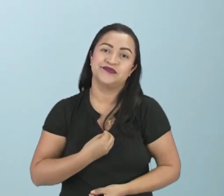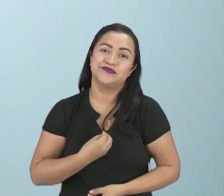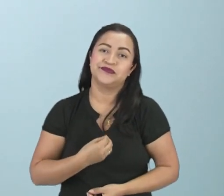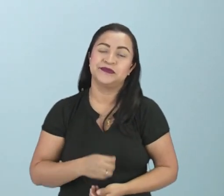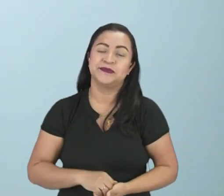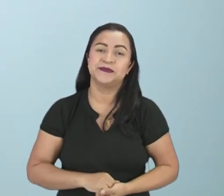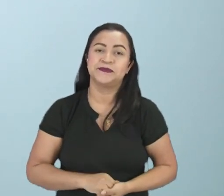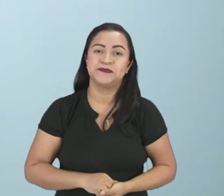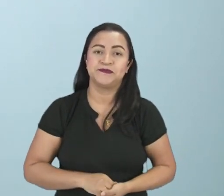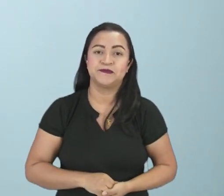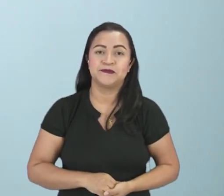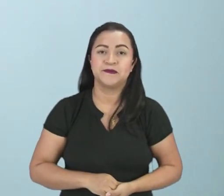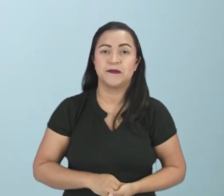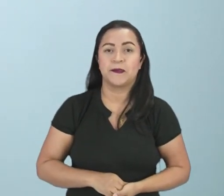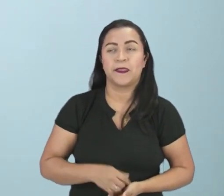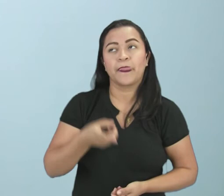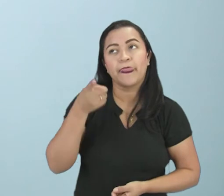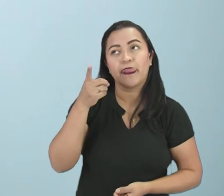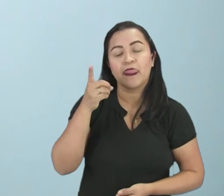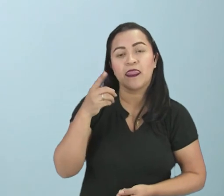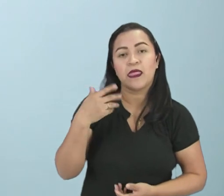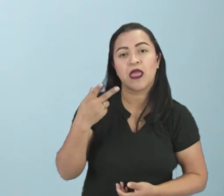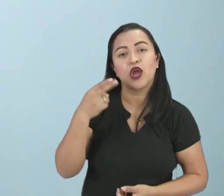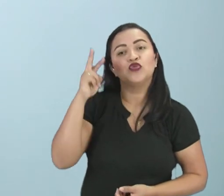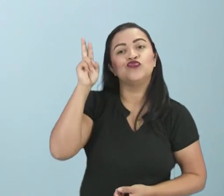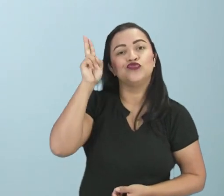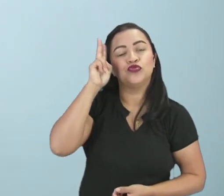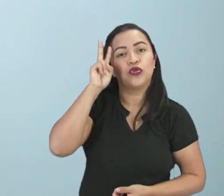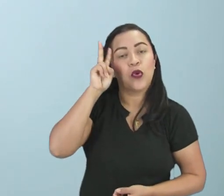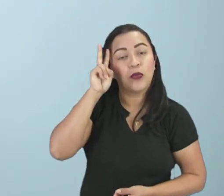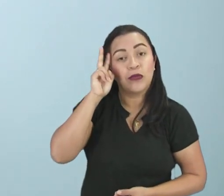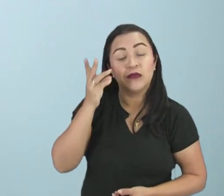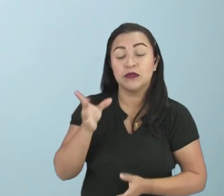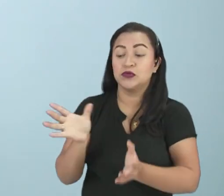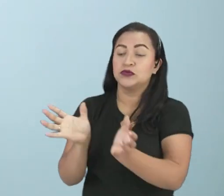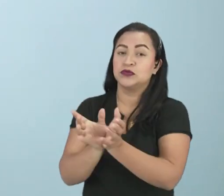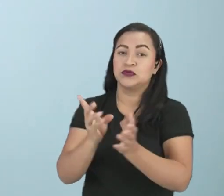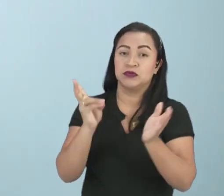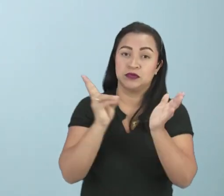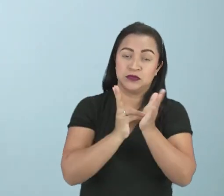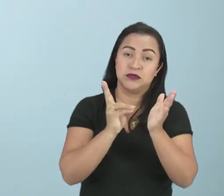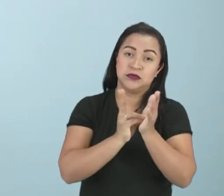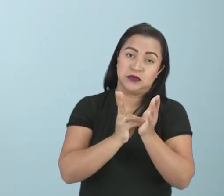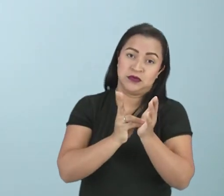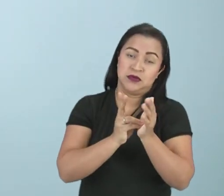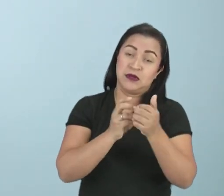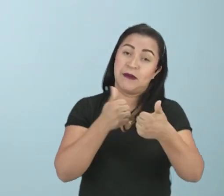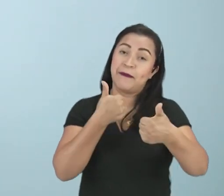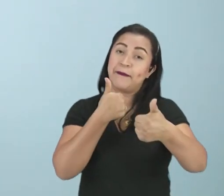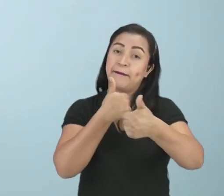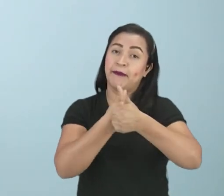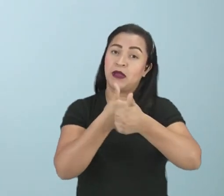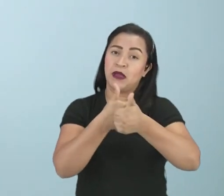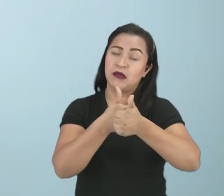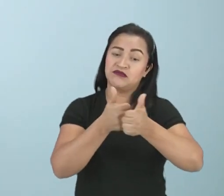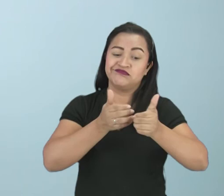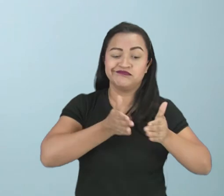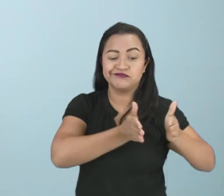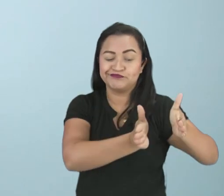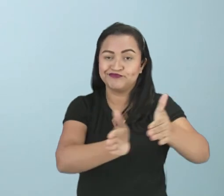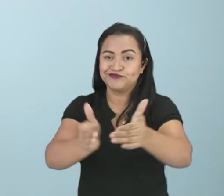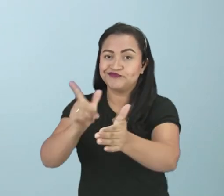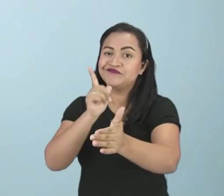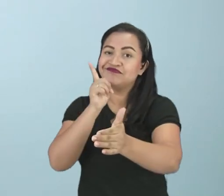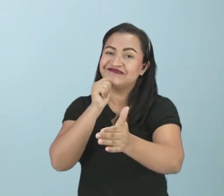povos indígenas escolhem em locais para viver próximo aonde tem água. E eles